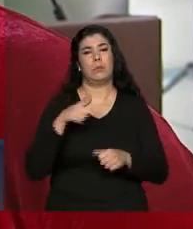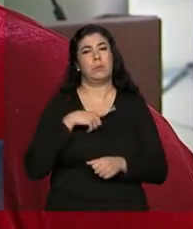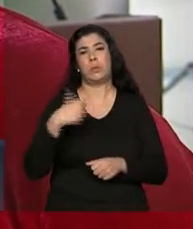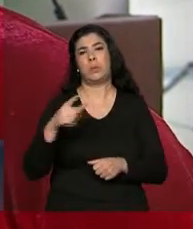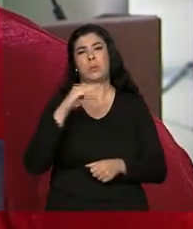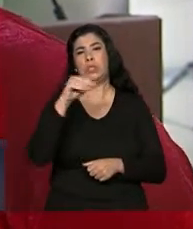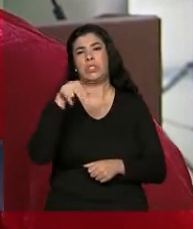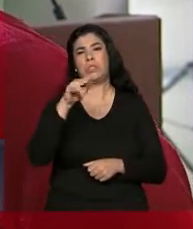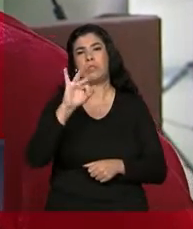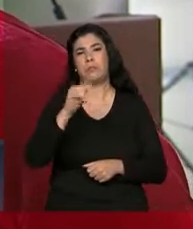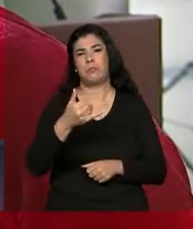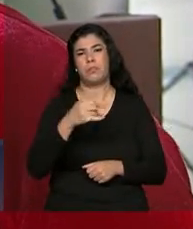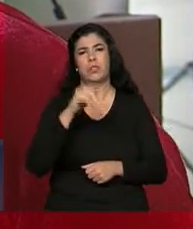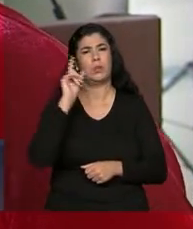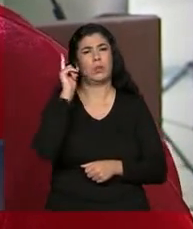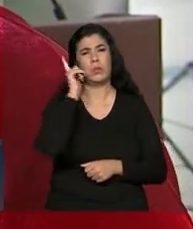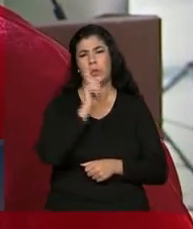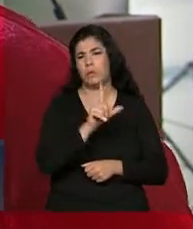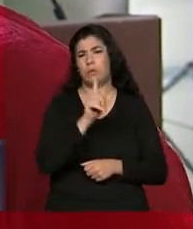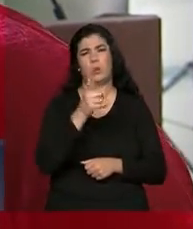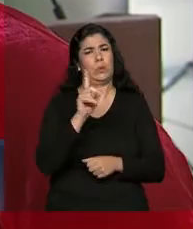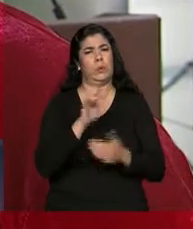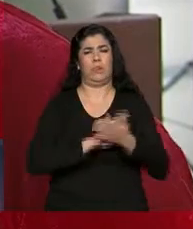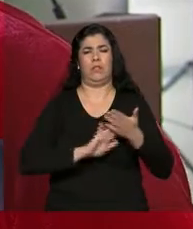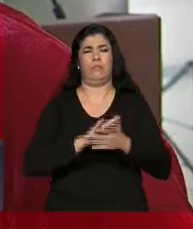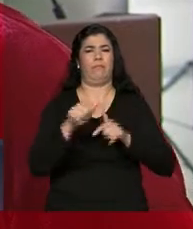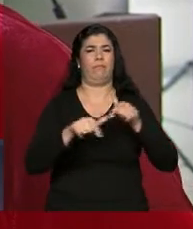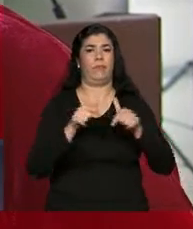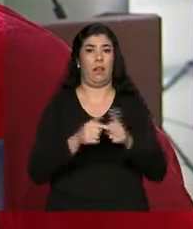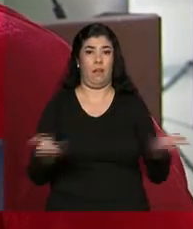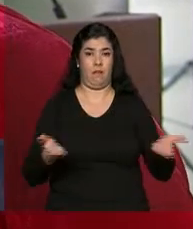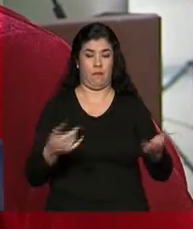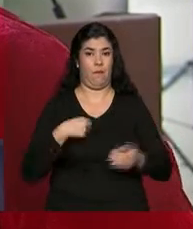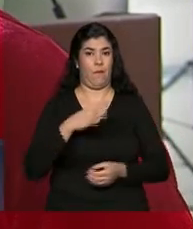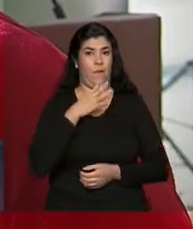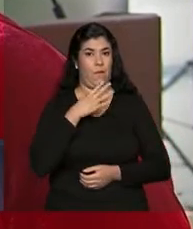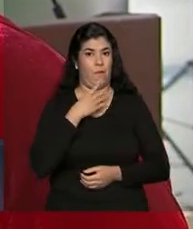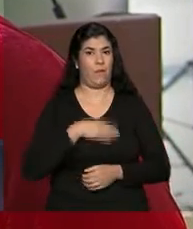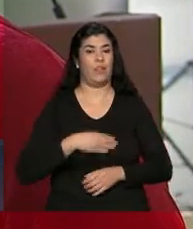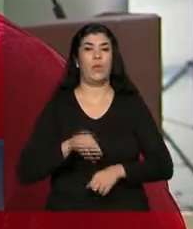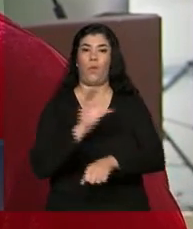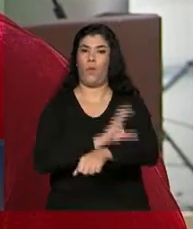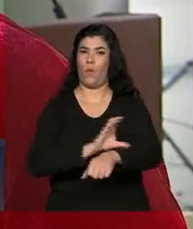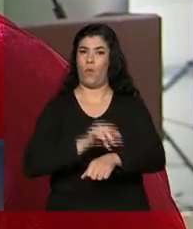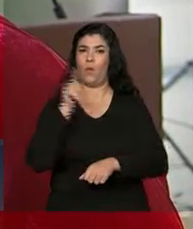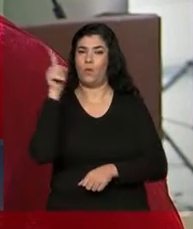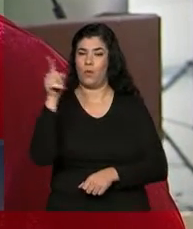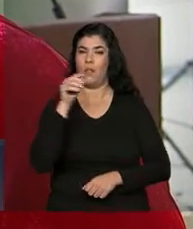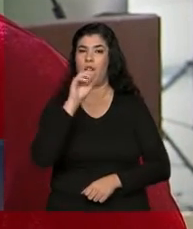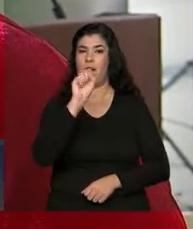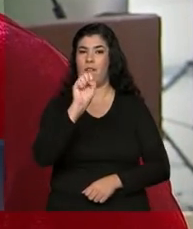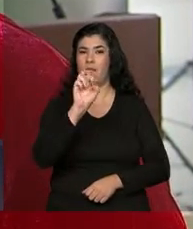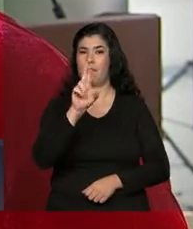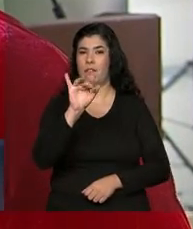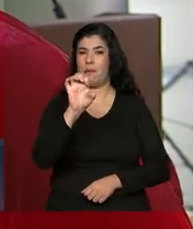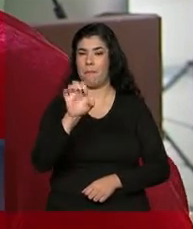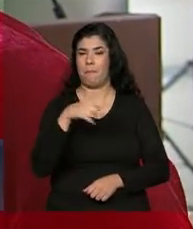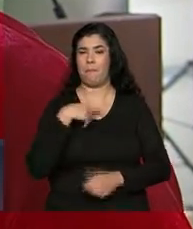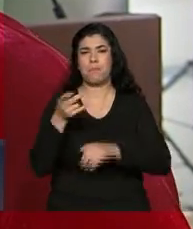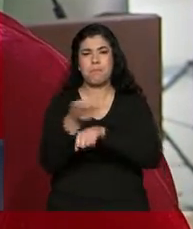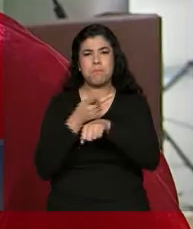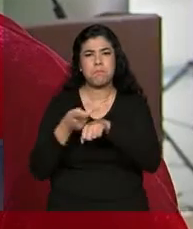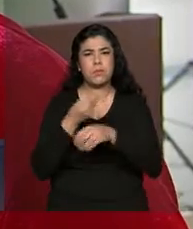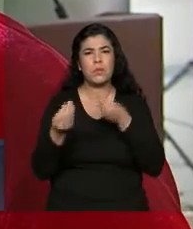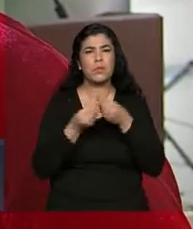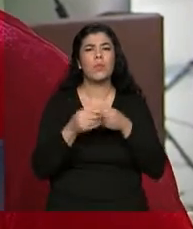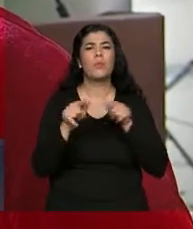vezes eu não conseguia pegar o trabalho. E agora, tomei conhecimento dos cursos do SEBRAE, fui atrás para ver como é que funciona